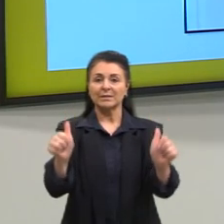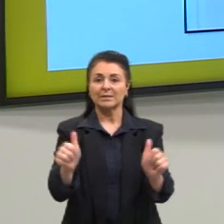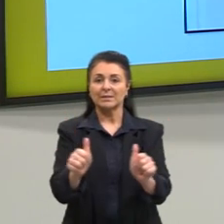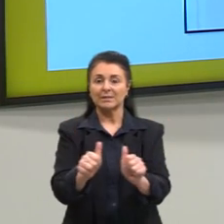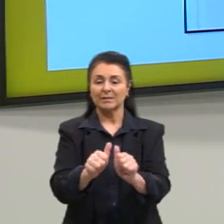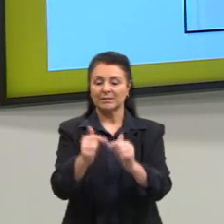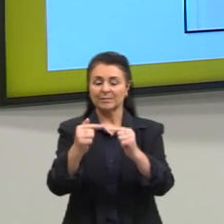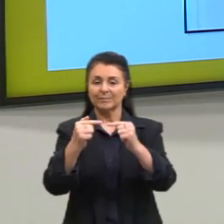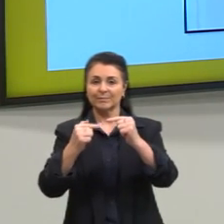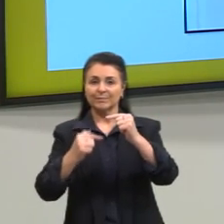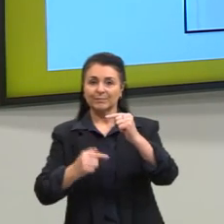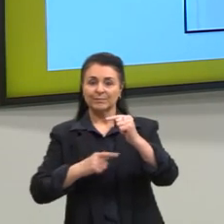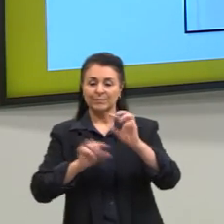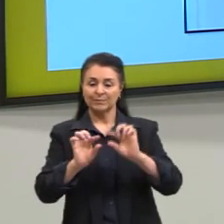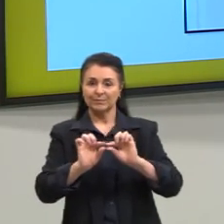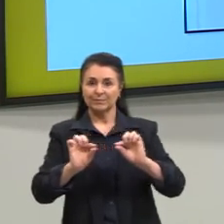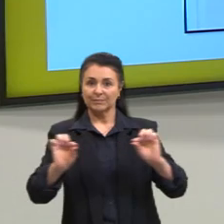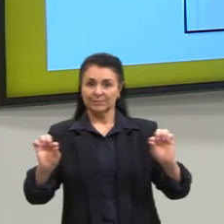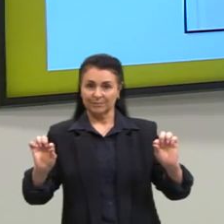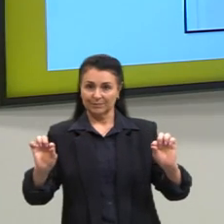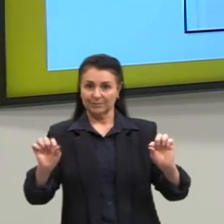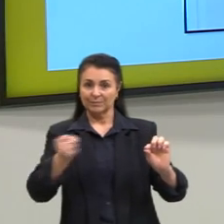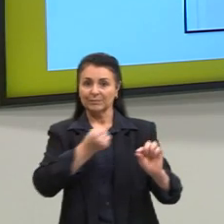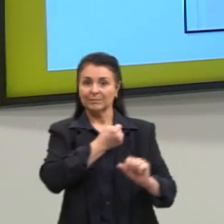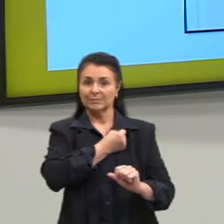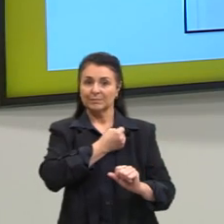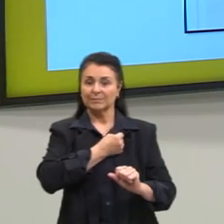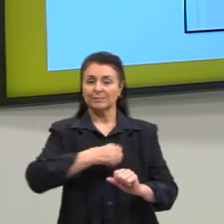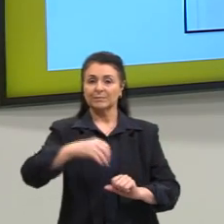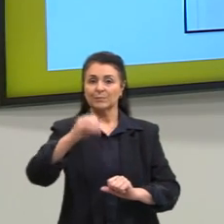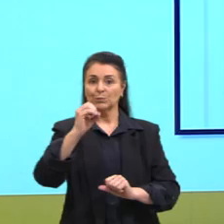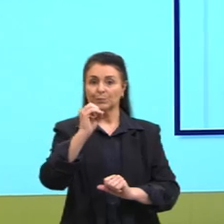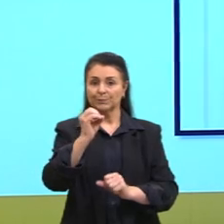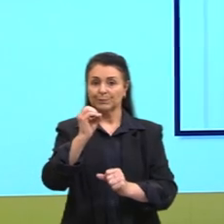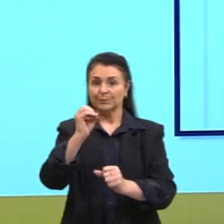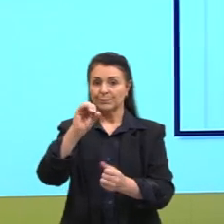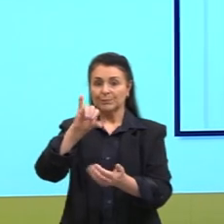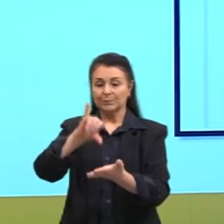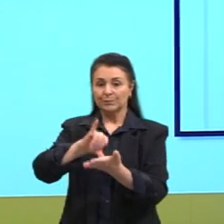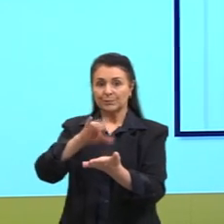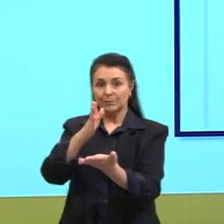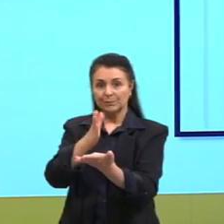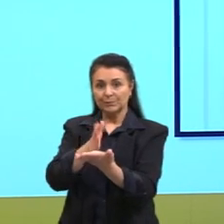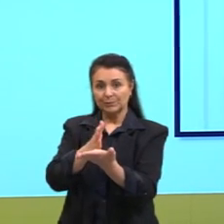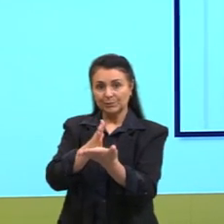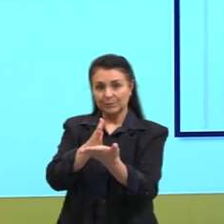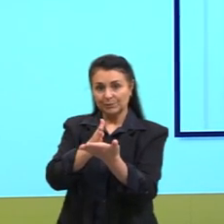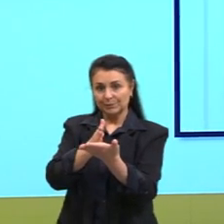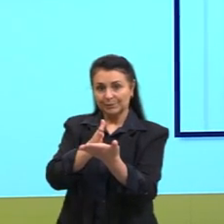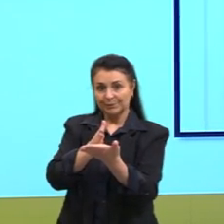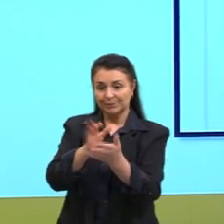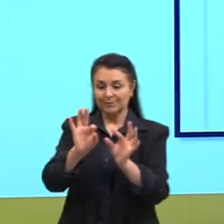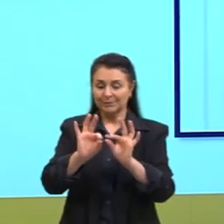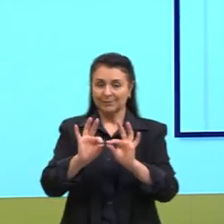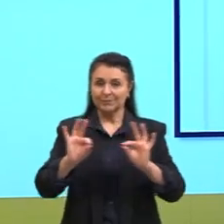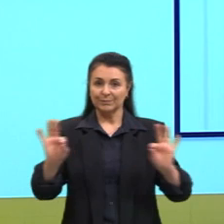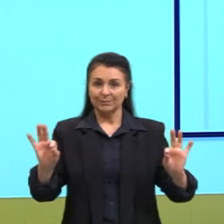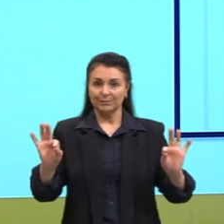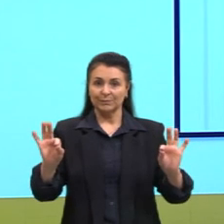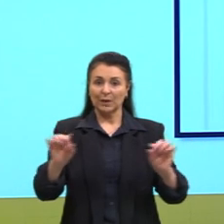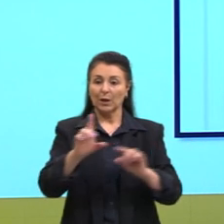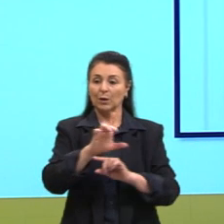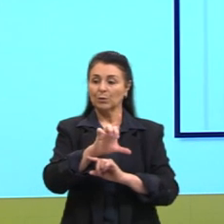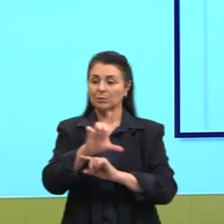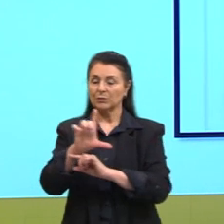nós temos o quê? Uma reta numérica, aqui, o zero centraliza, então, seria o centro dessa reta, ao lado